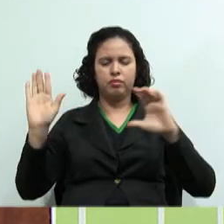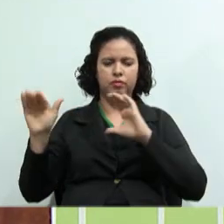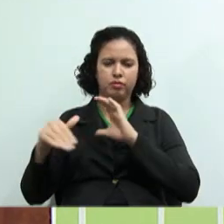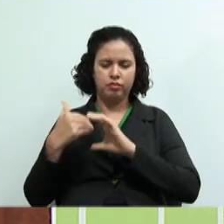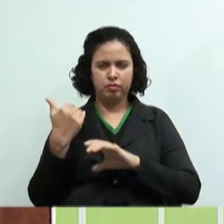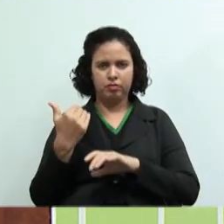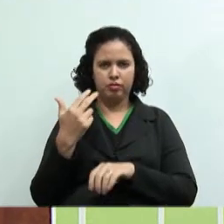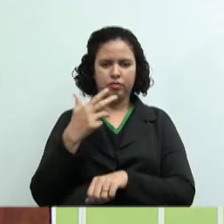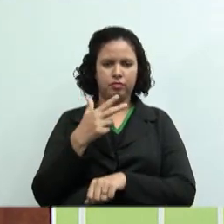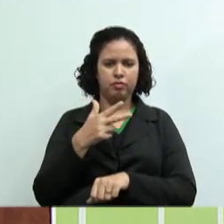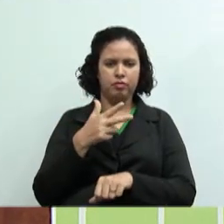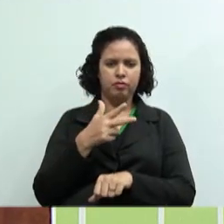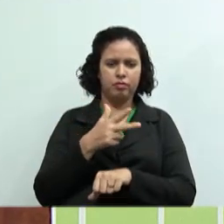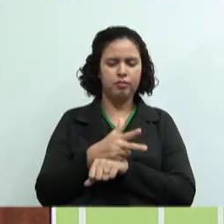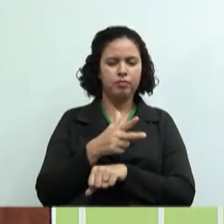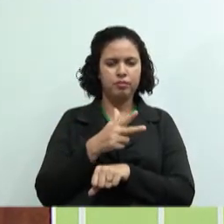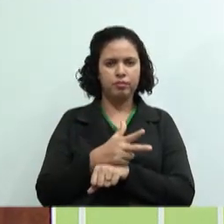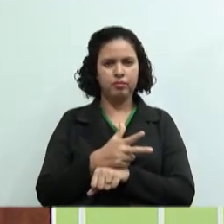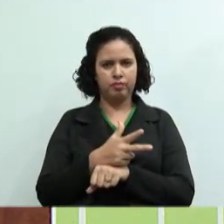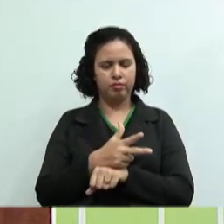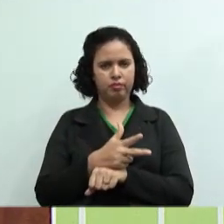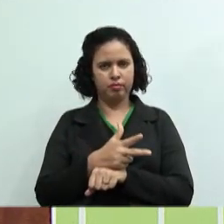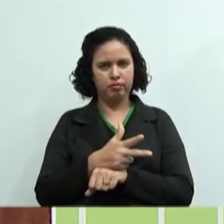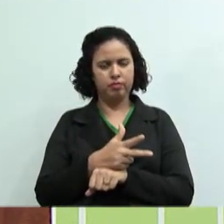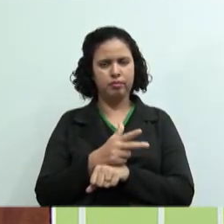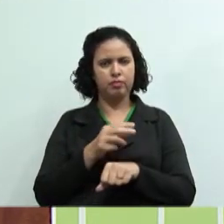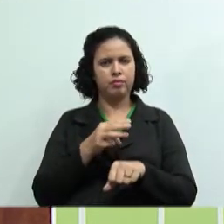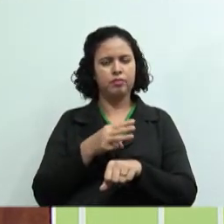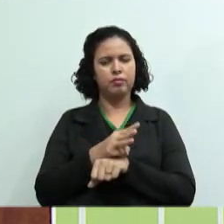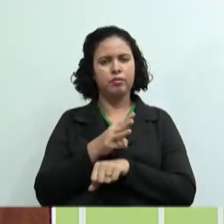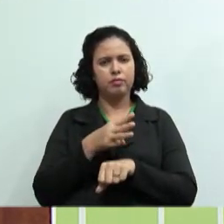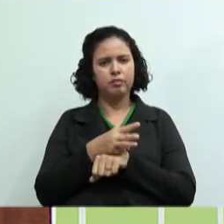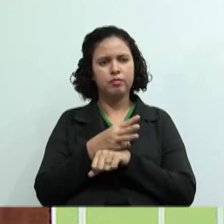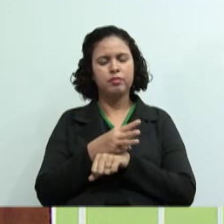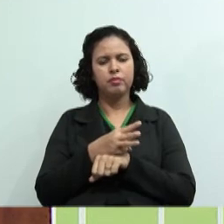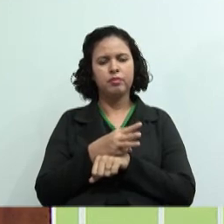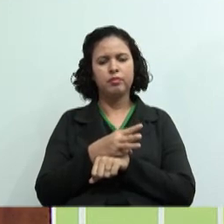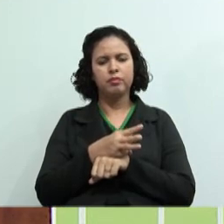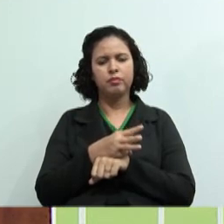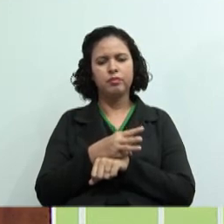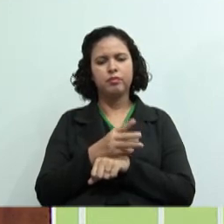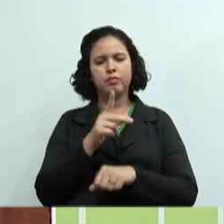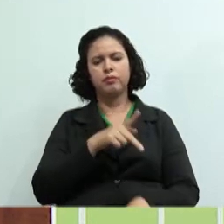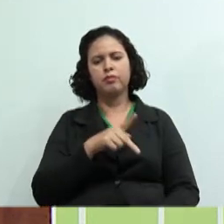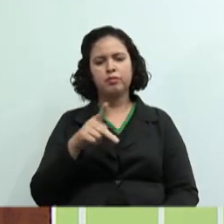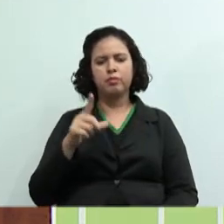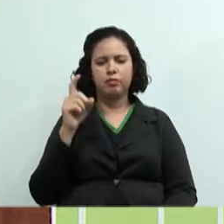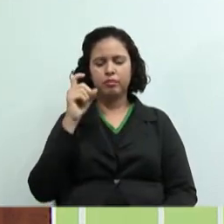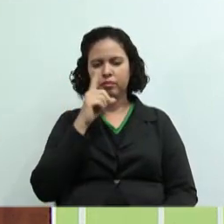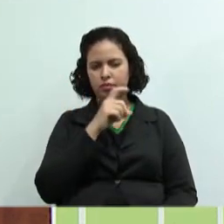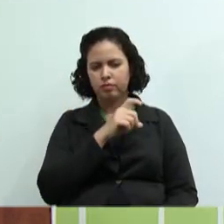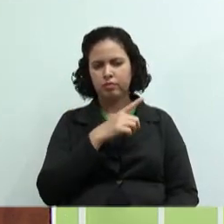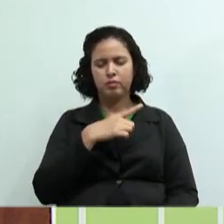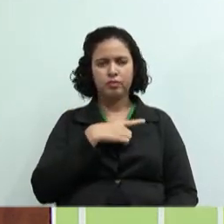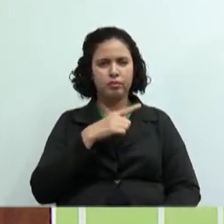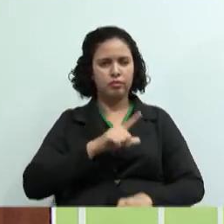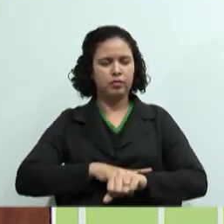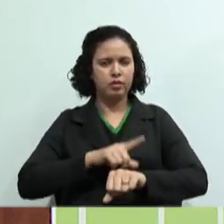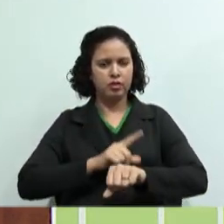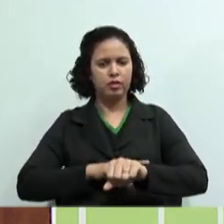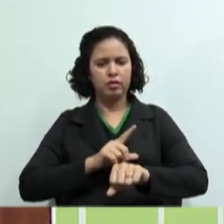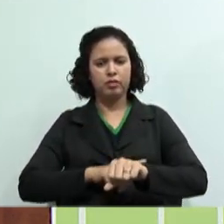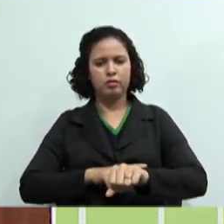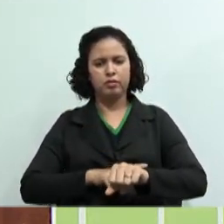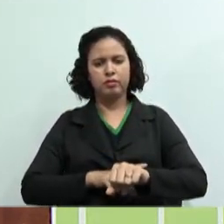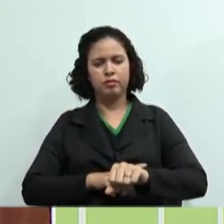privado, no WhatsApp. Porque aqueles professores que estavam com dificuldade, eu... Sempre quando eu tenho um tempinho hoje mesmo, então